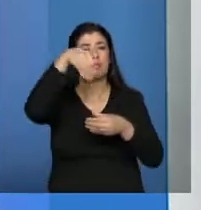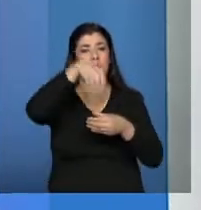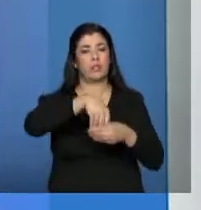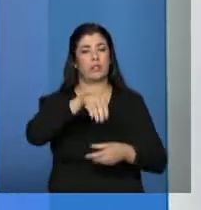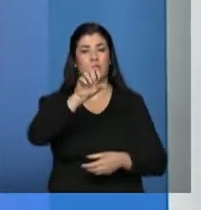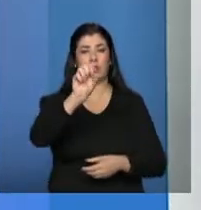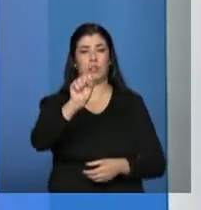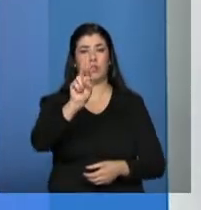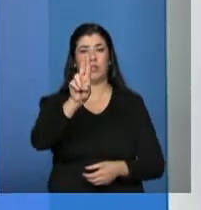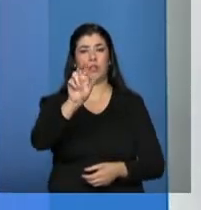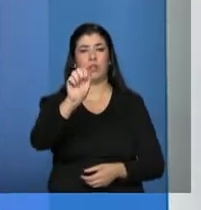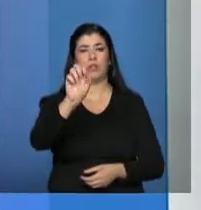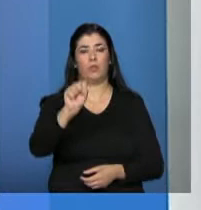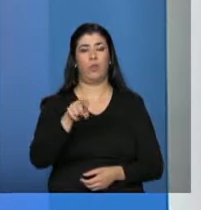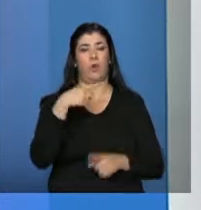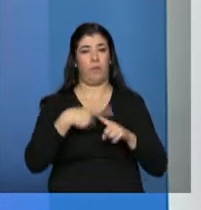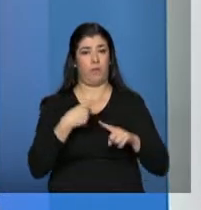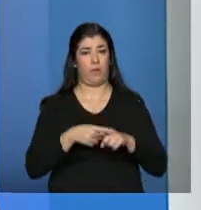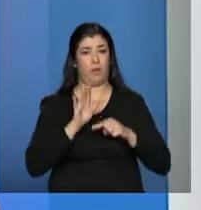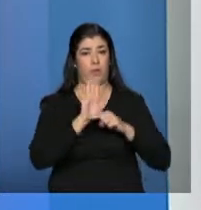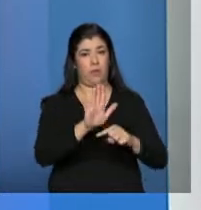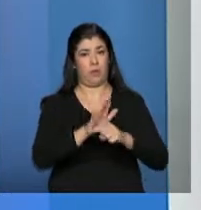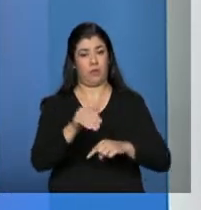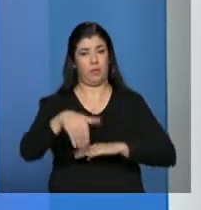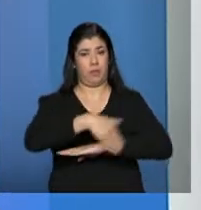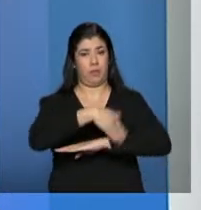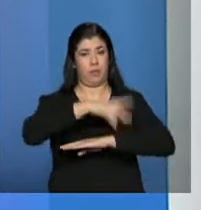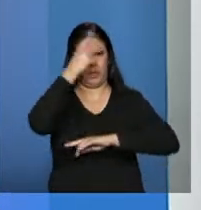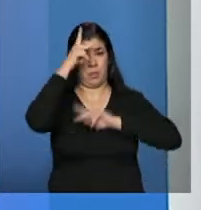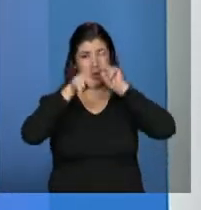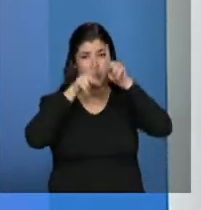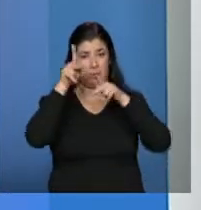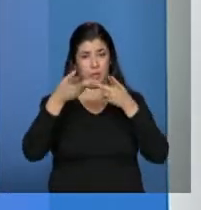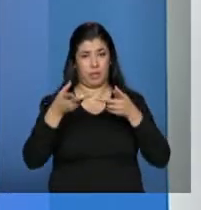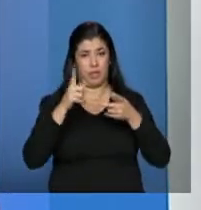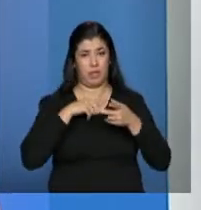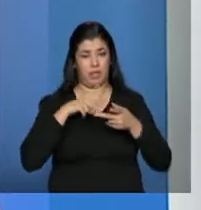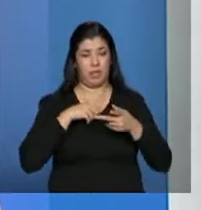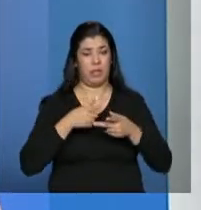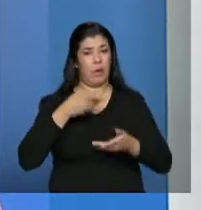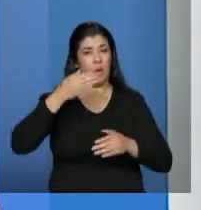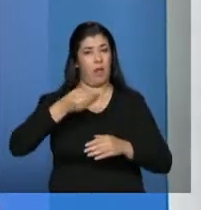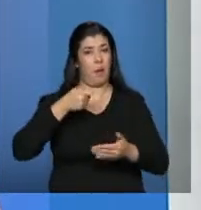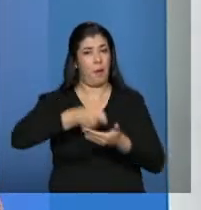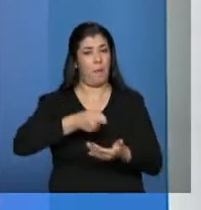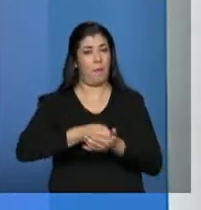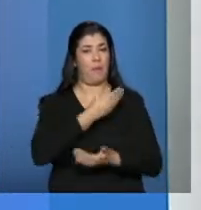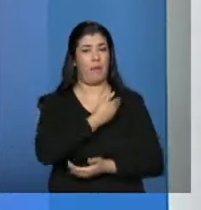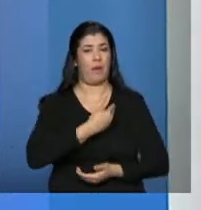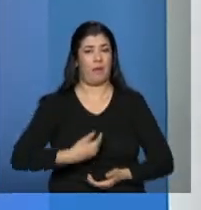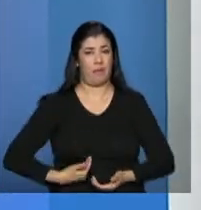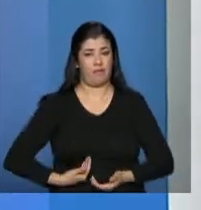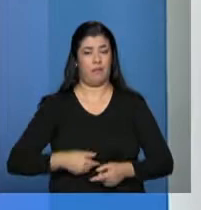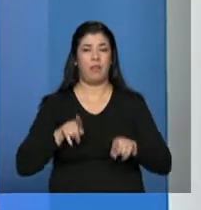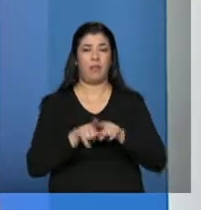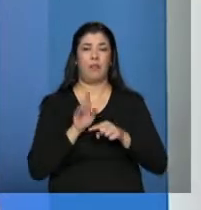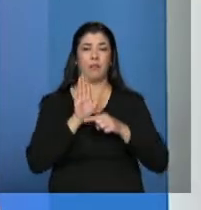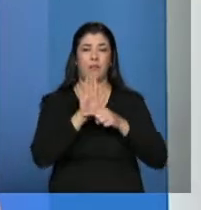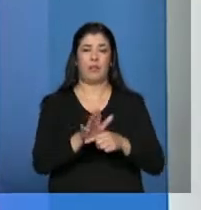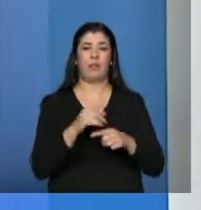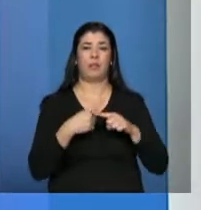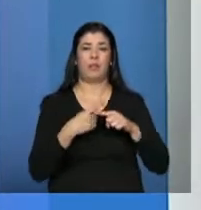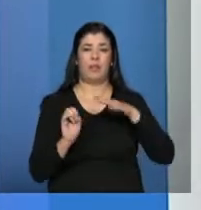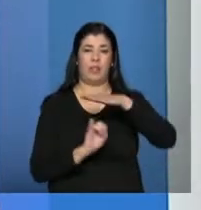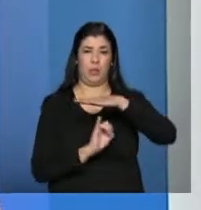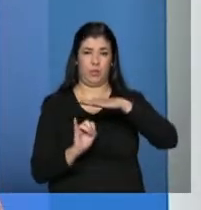uma obrigação que é pública. Então, a entidade religiosa, ela entra como parceira, ela recebe do poder público uma